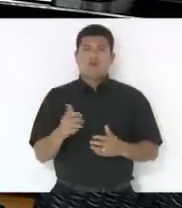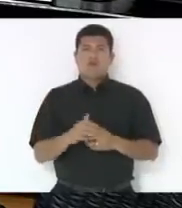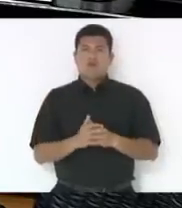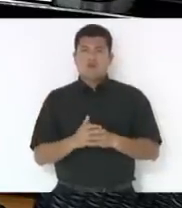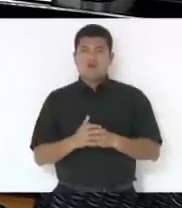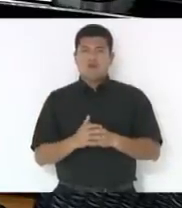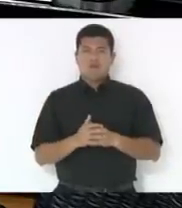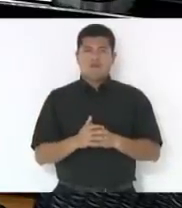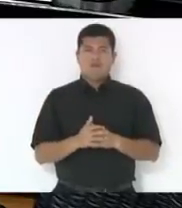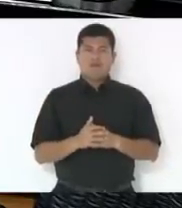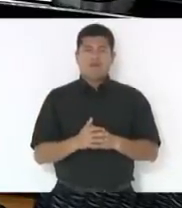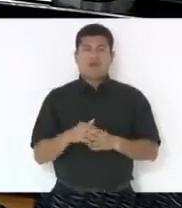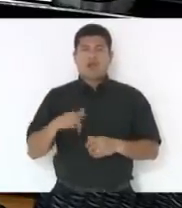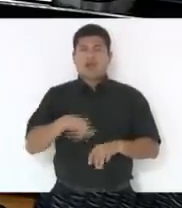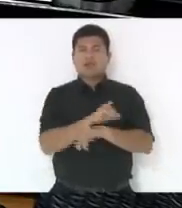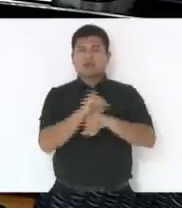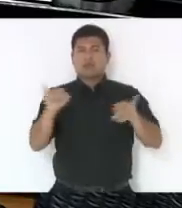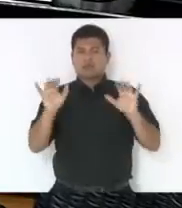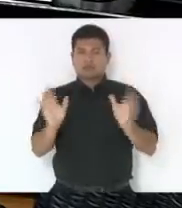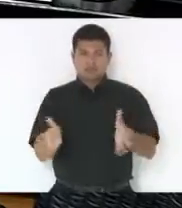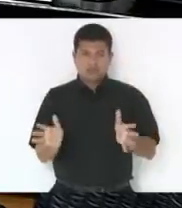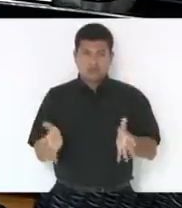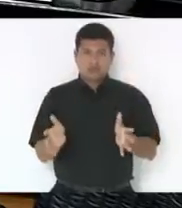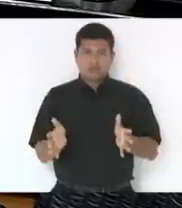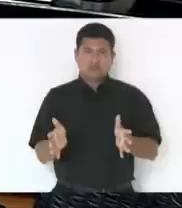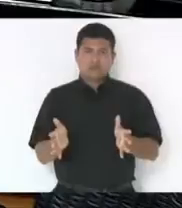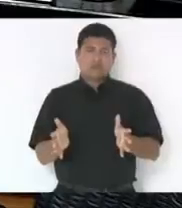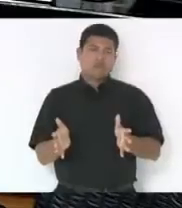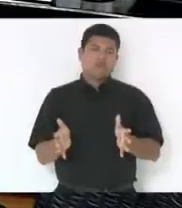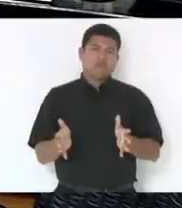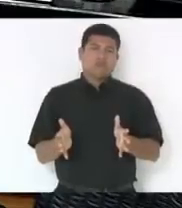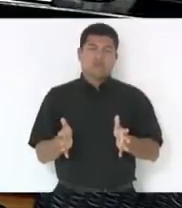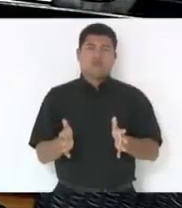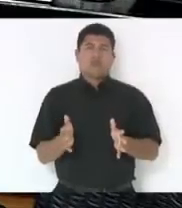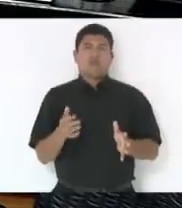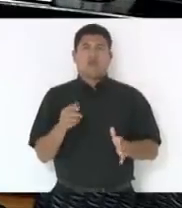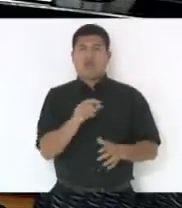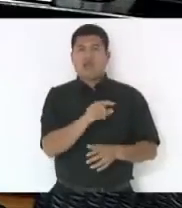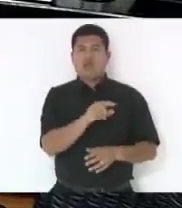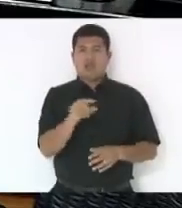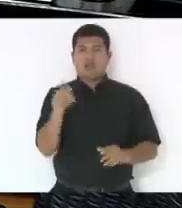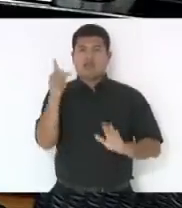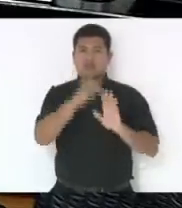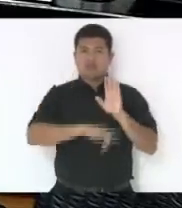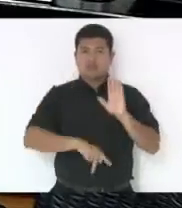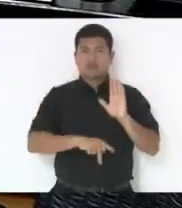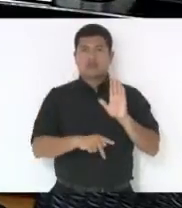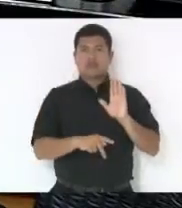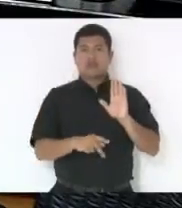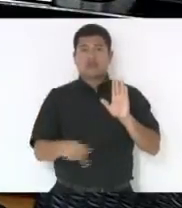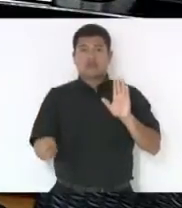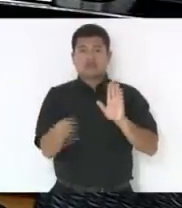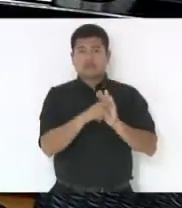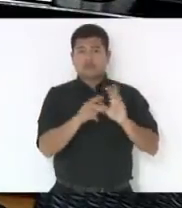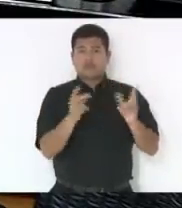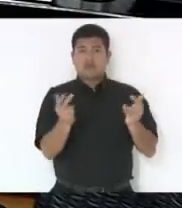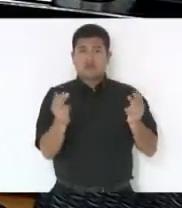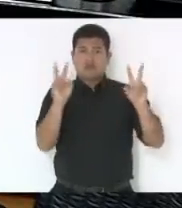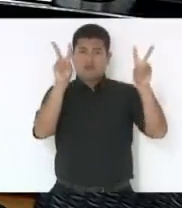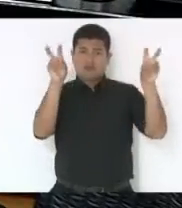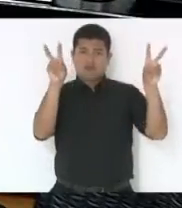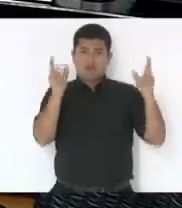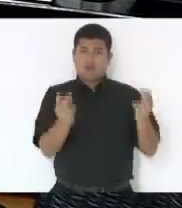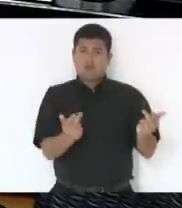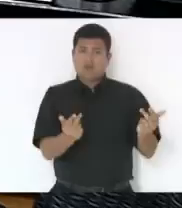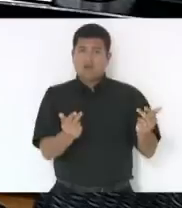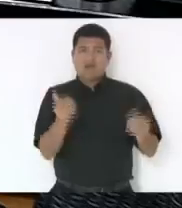enunciado aqui, um enunciado para que esses projetos desse tipo, eles não sejam mais